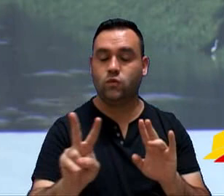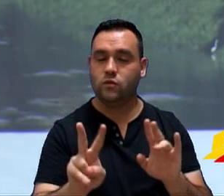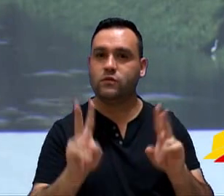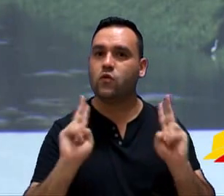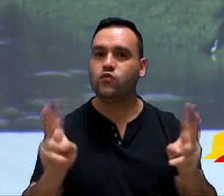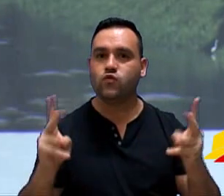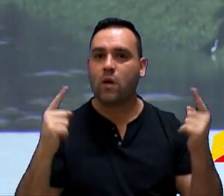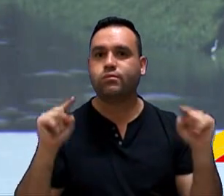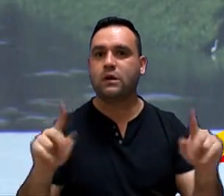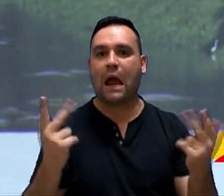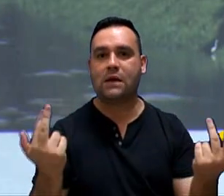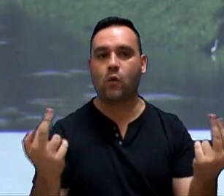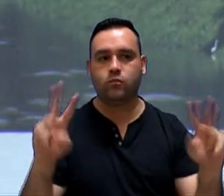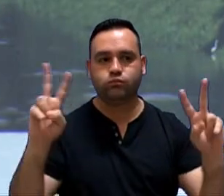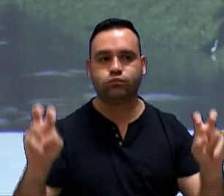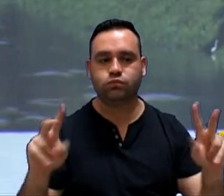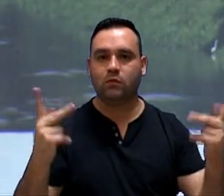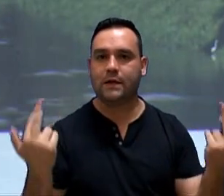assuntos do mesmo assunto.